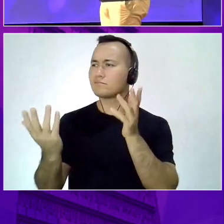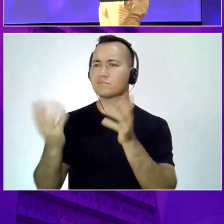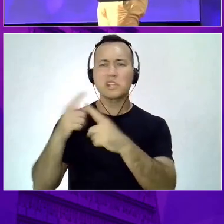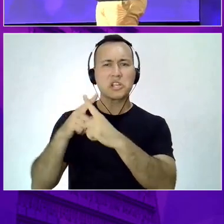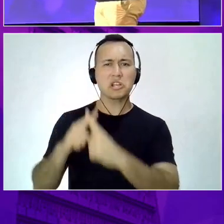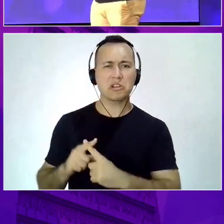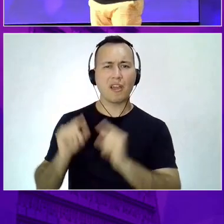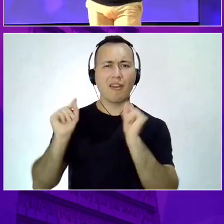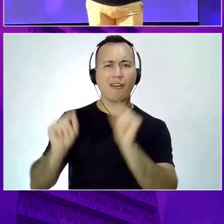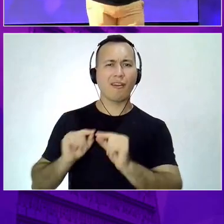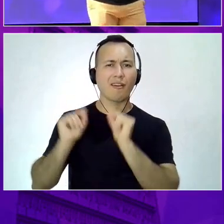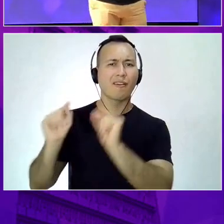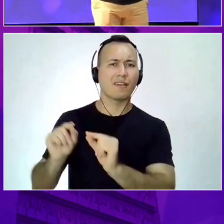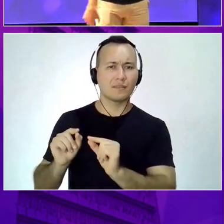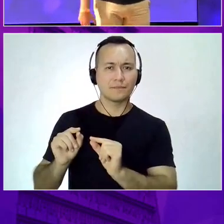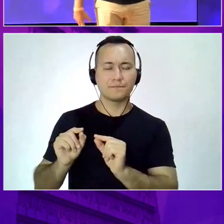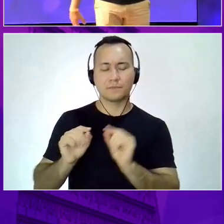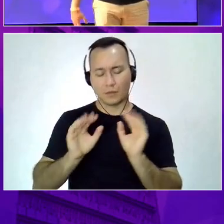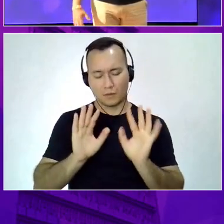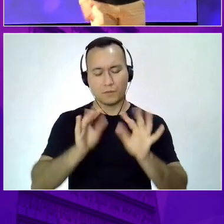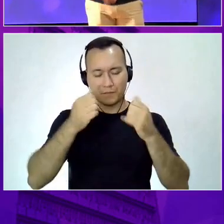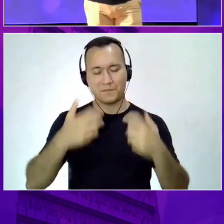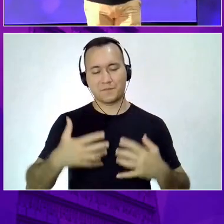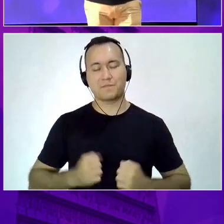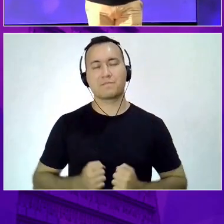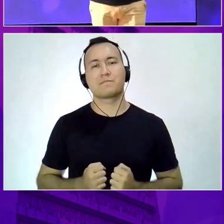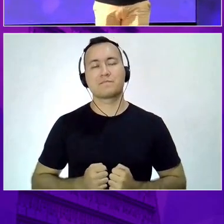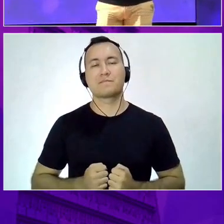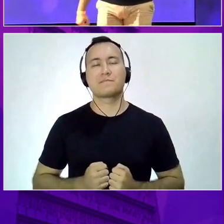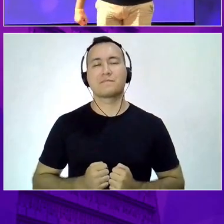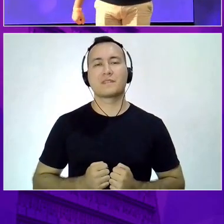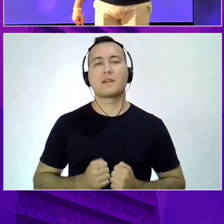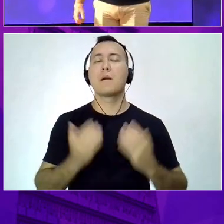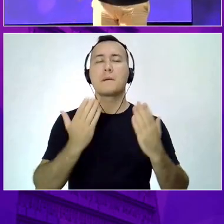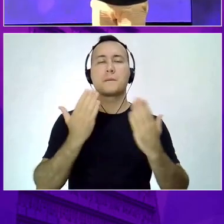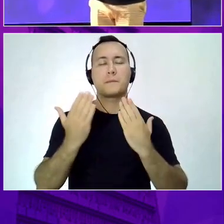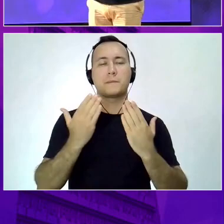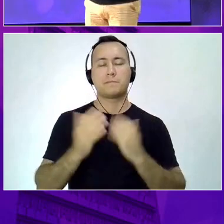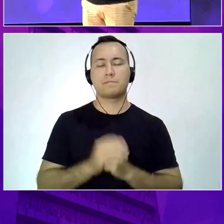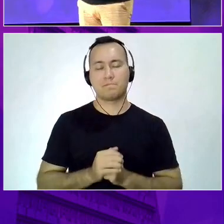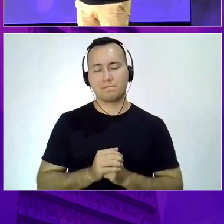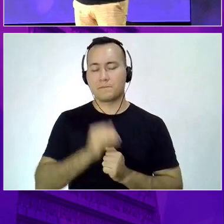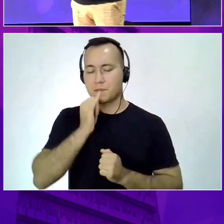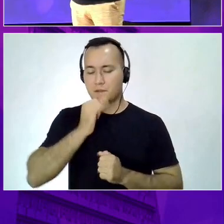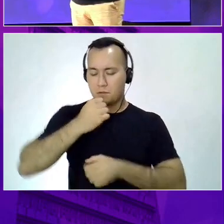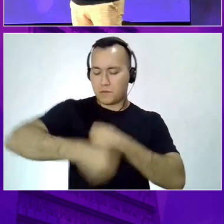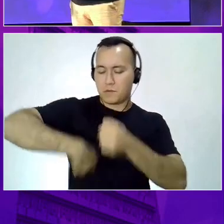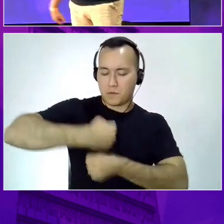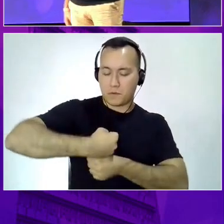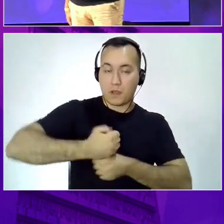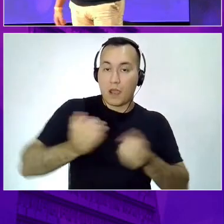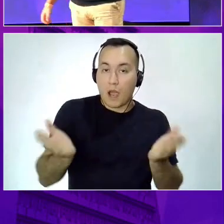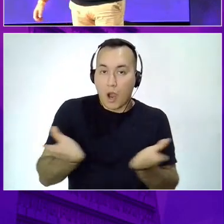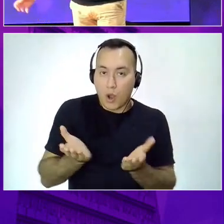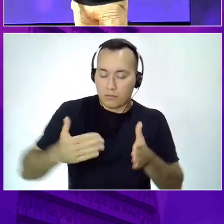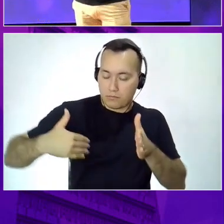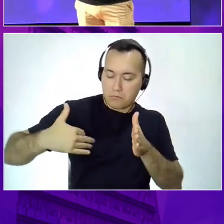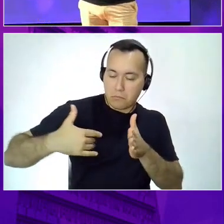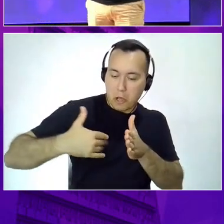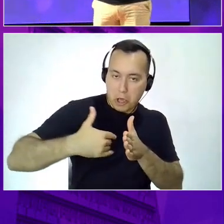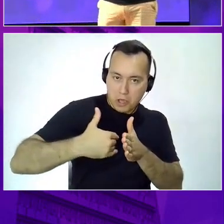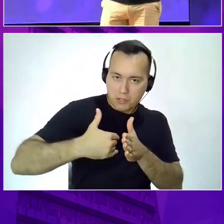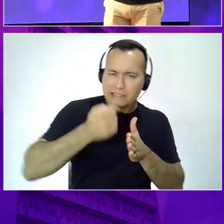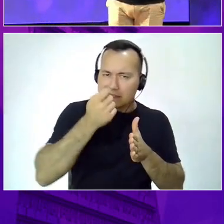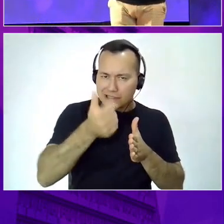O que acontece aqui no encontro com os opostos? Imagina que você está agora, no fim do ano, tem a reunião de família. Todo mundo se